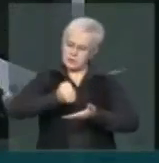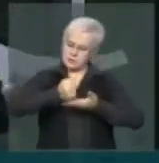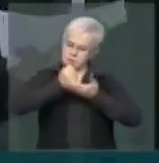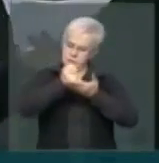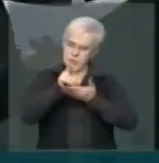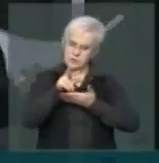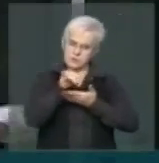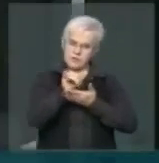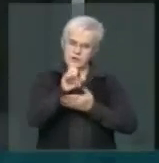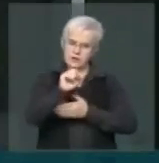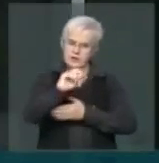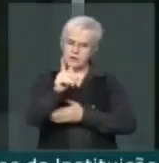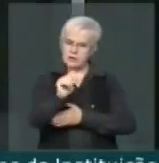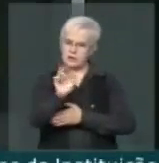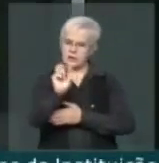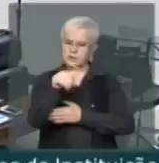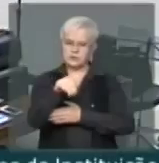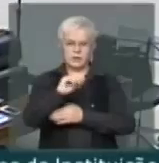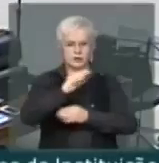Israel. Shalom Israel. Parabéns. Obrigado.